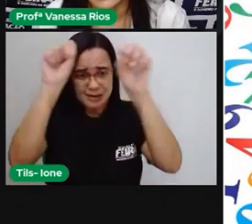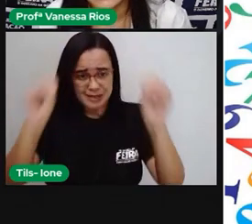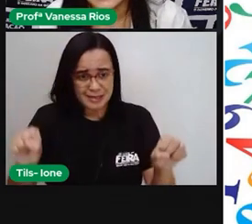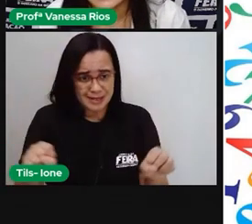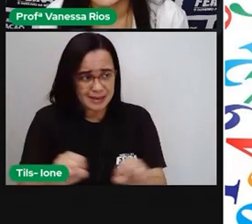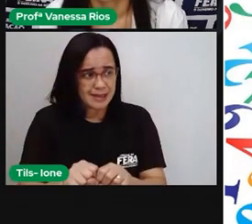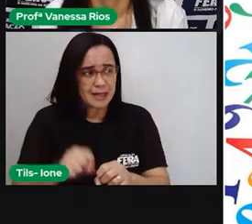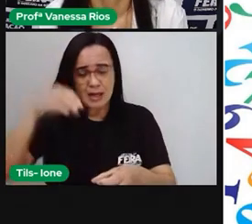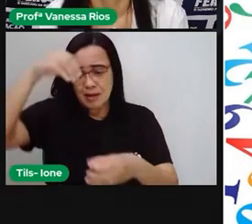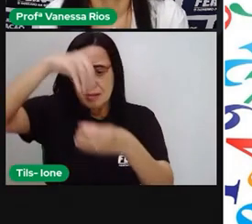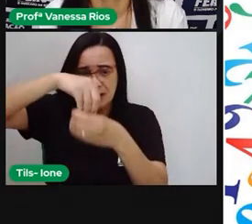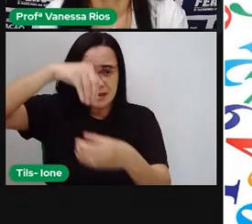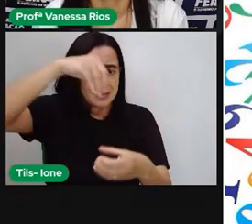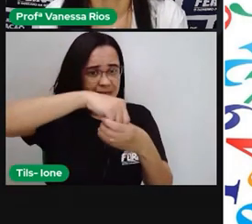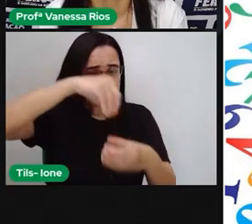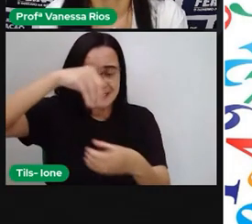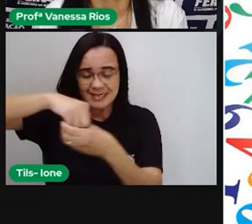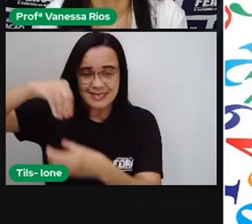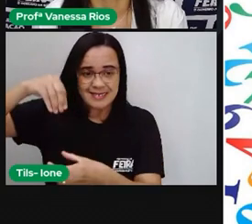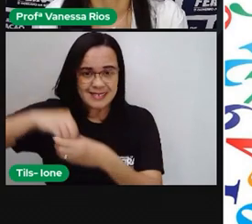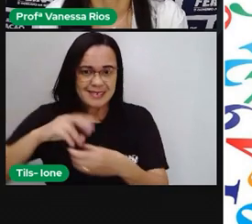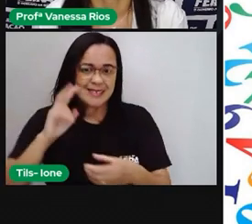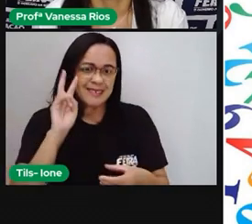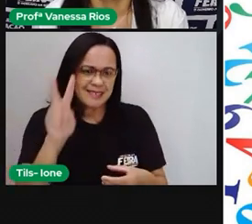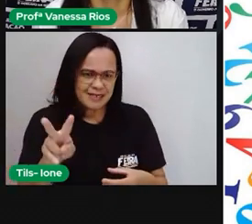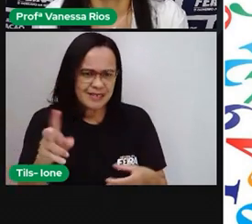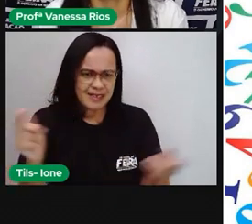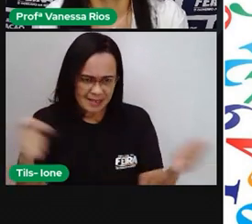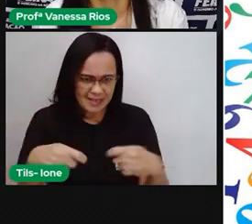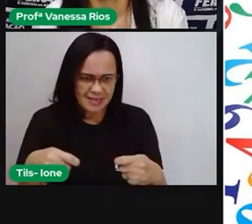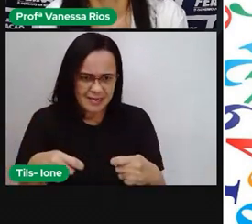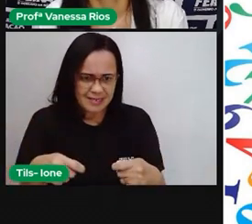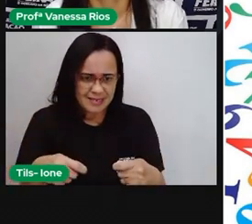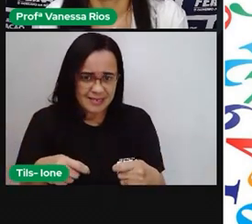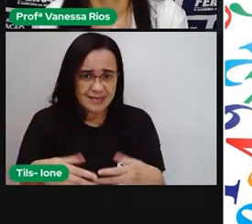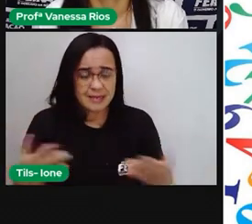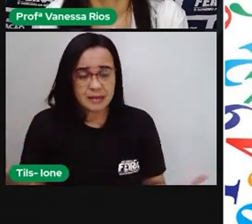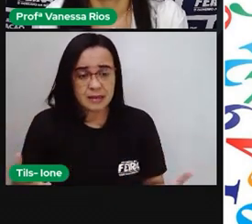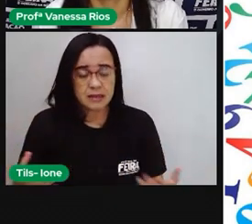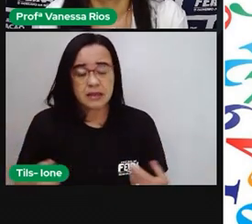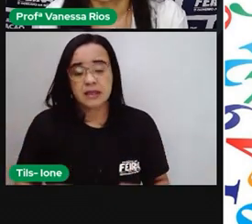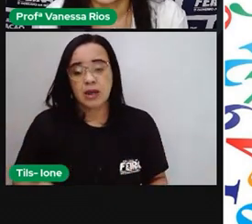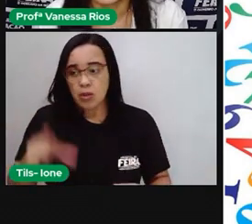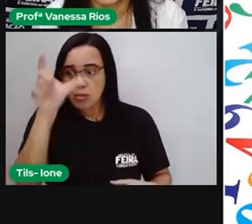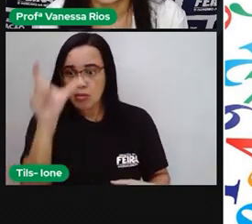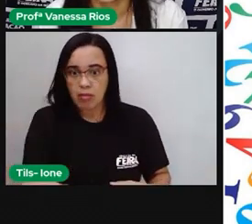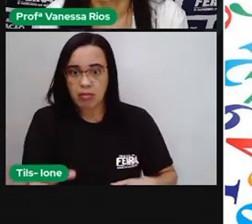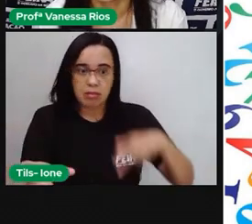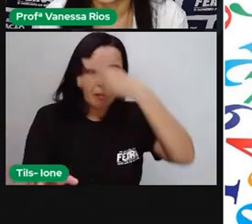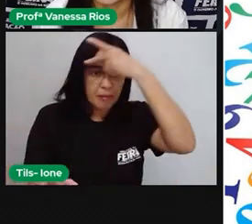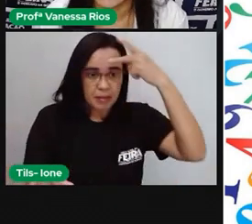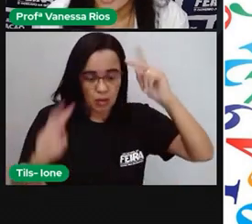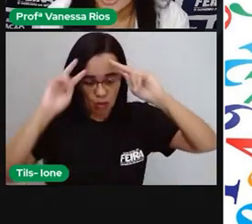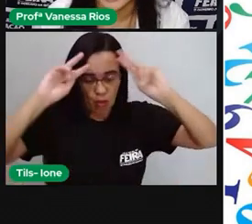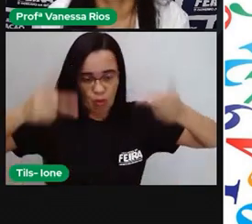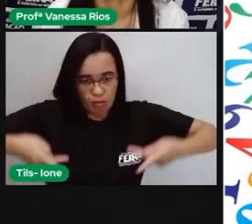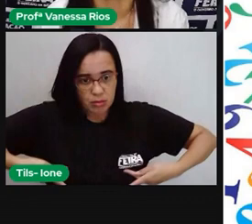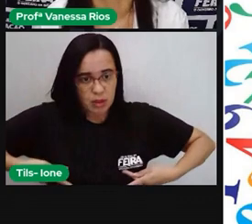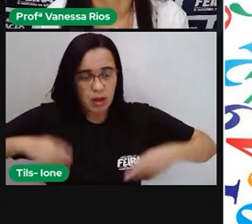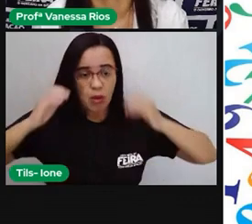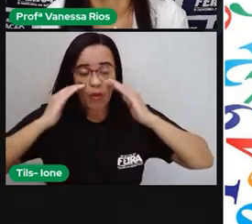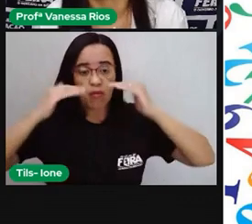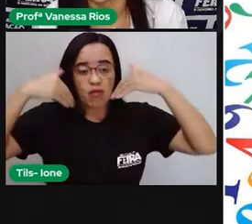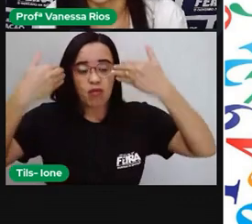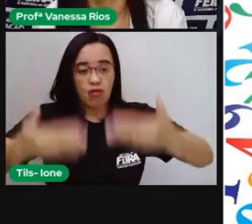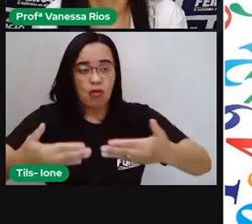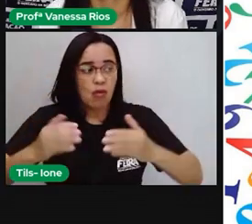órgãos, olha só que a menina responde. Apesar de o ser humano parecer bastante simétrico por fora, né?